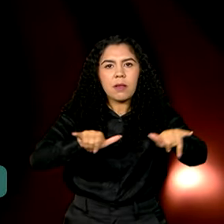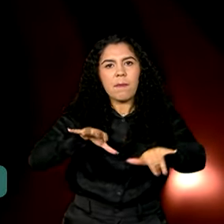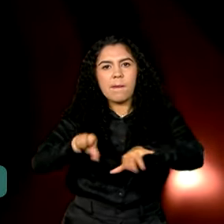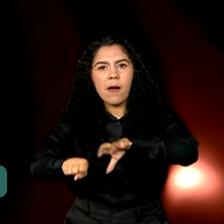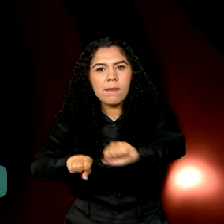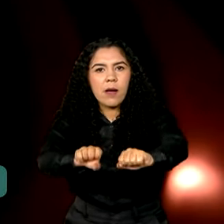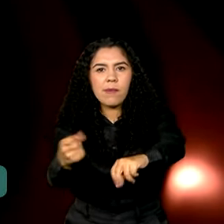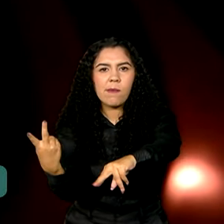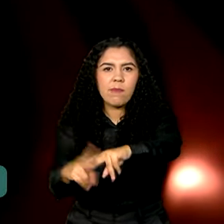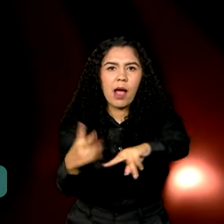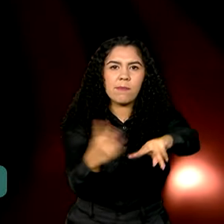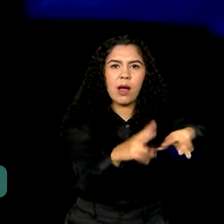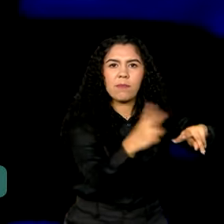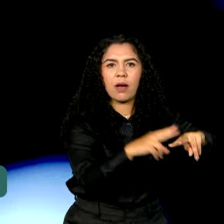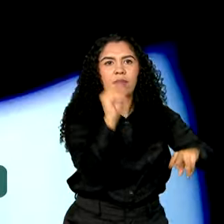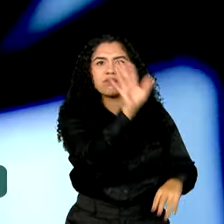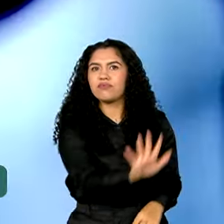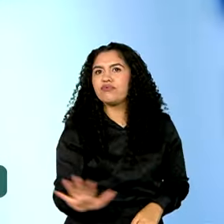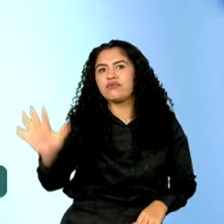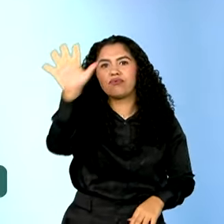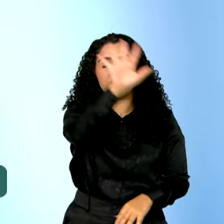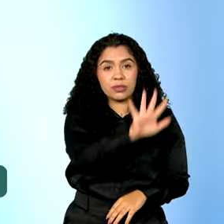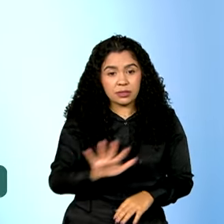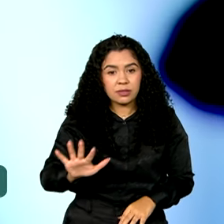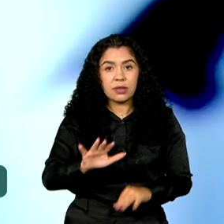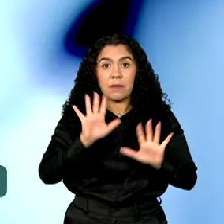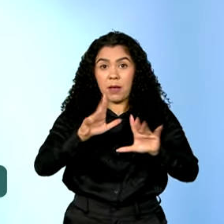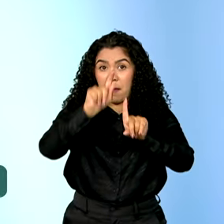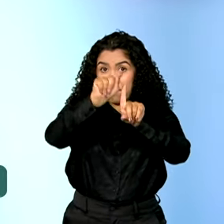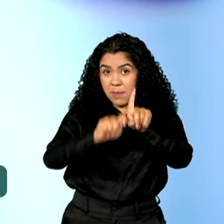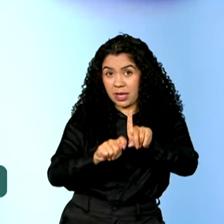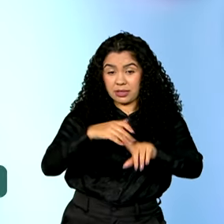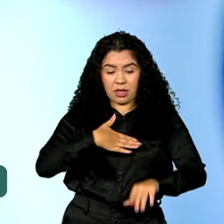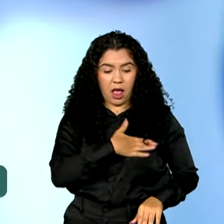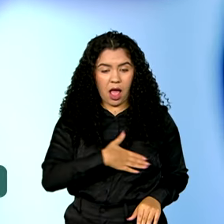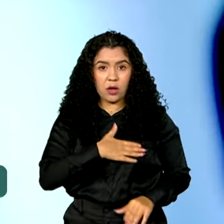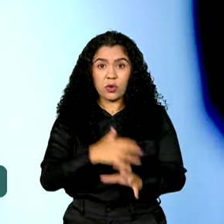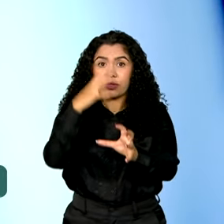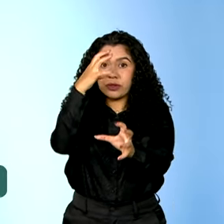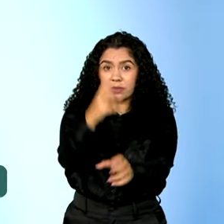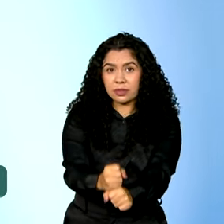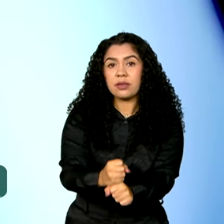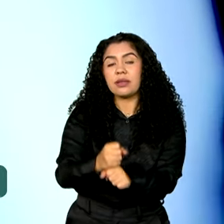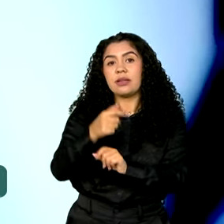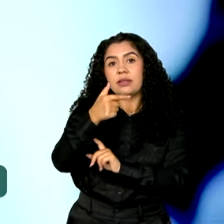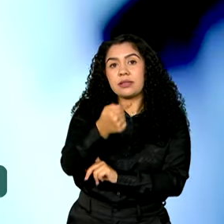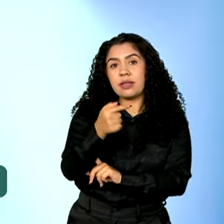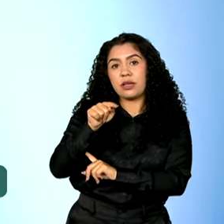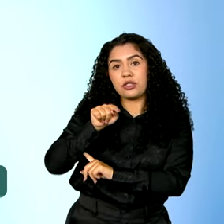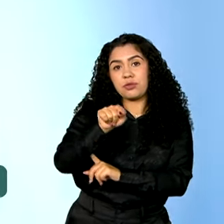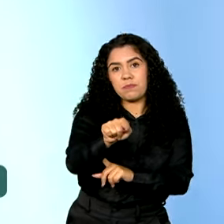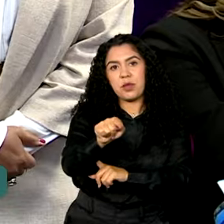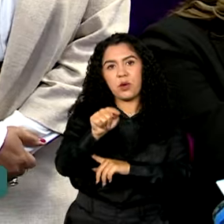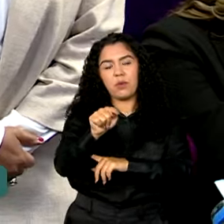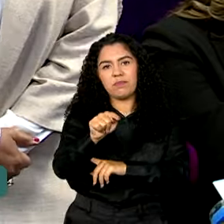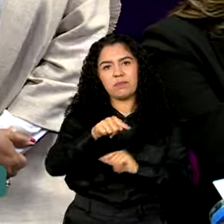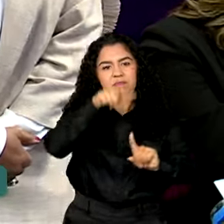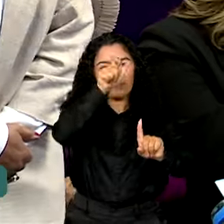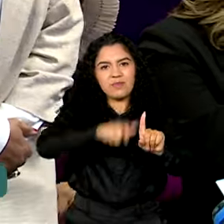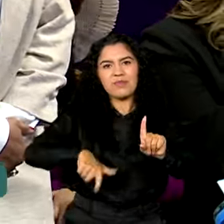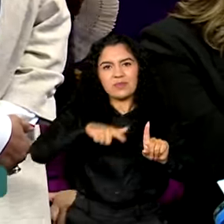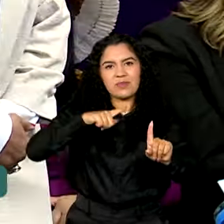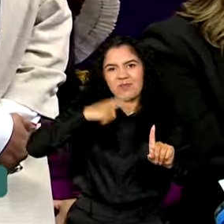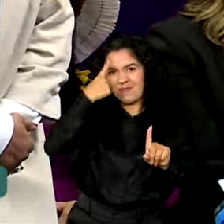apreensão em todo o país. E somente em agosto foram presos mais de 7 mil agressores. O